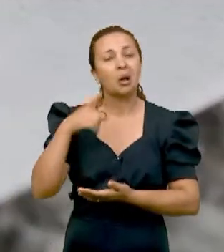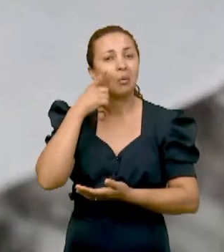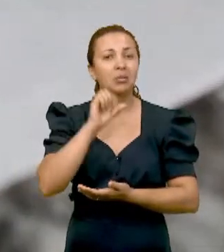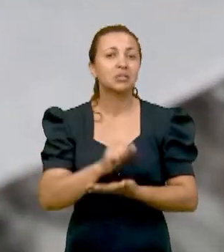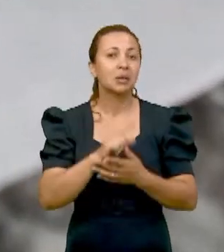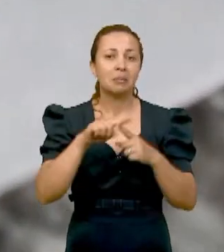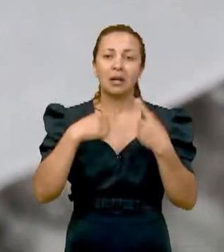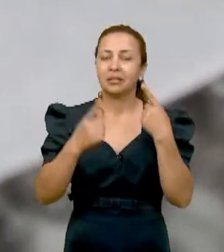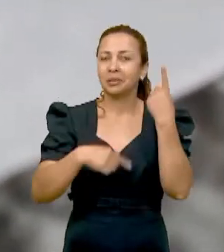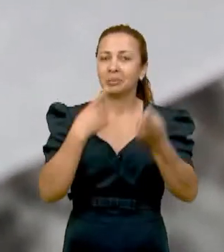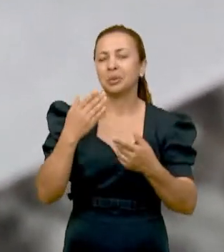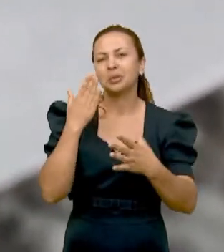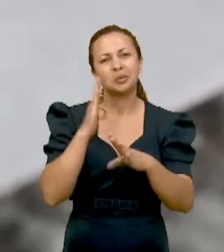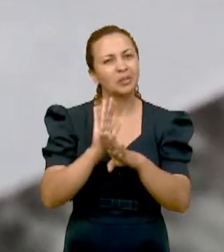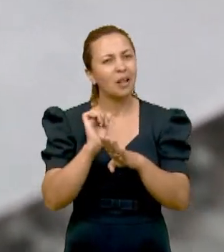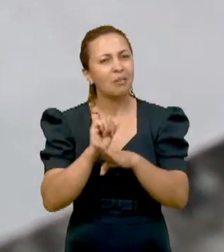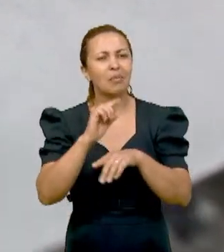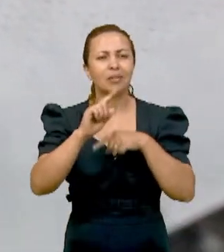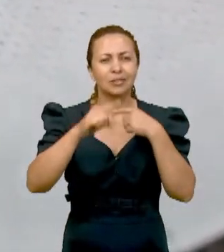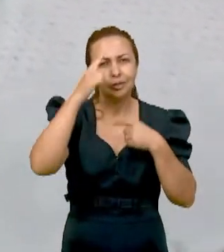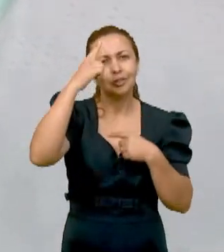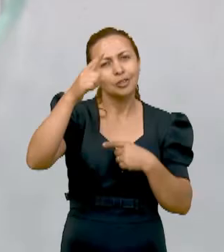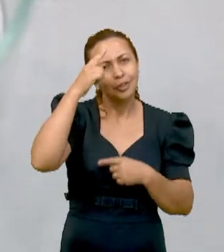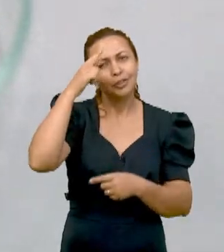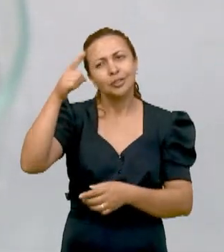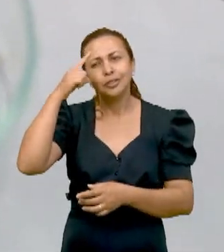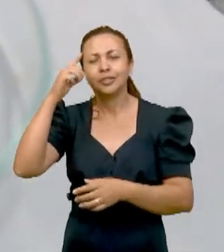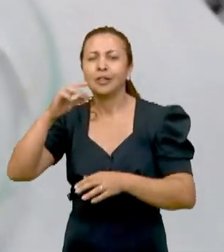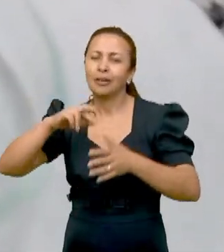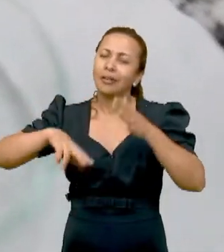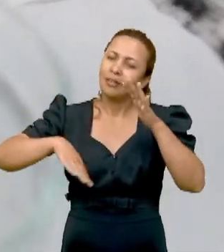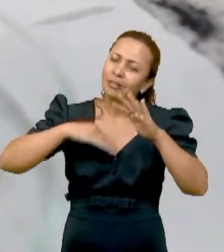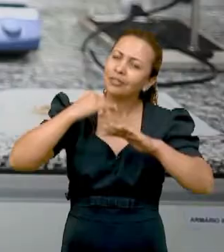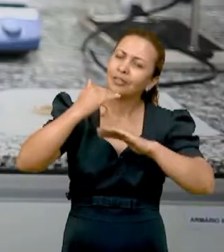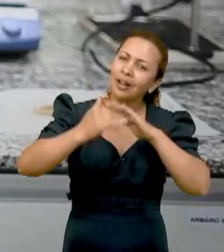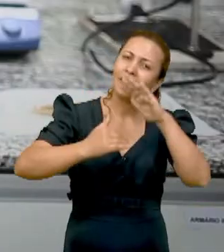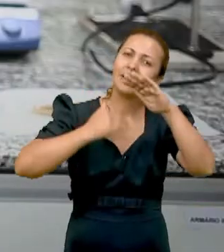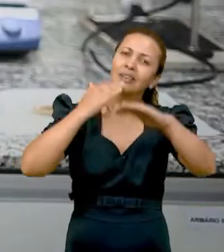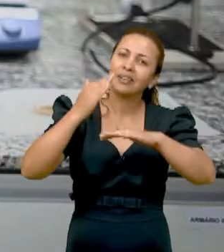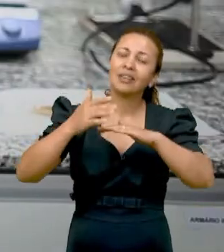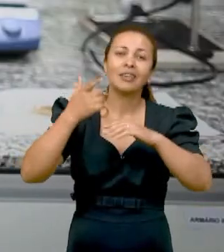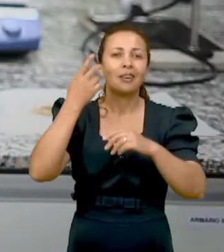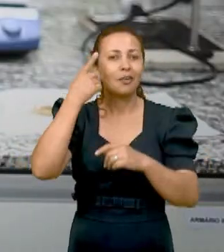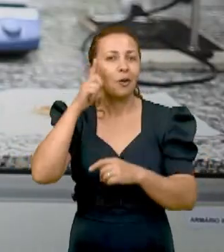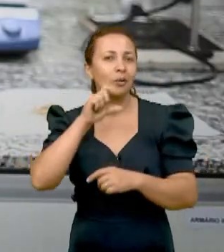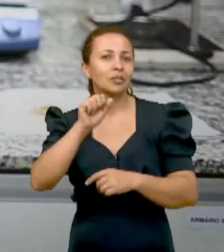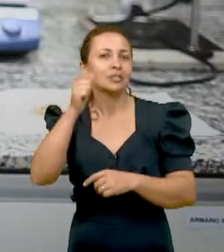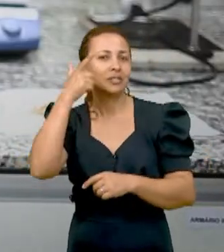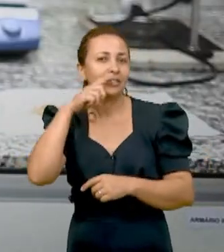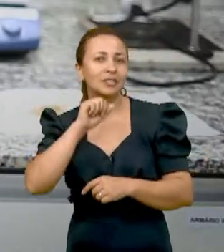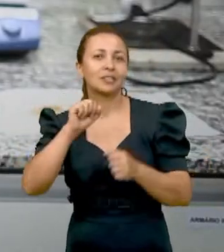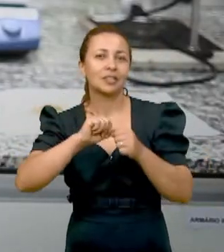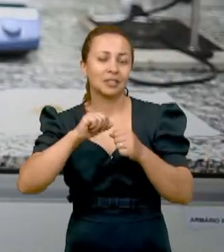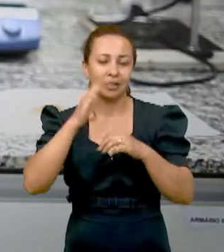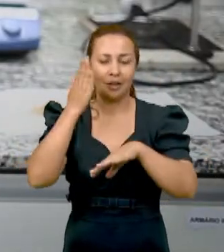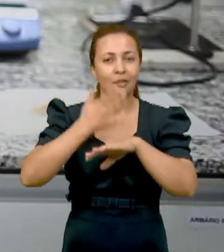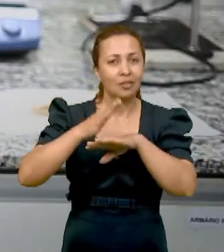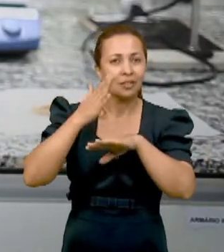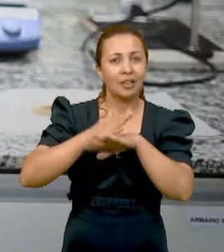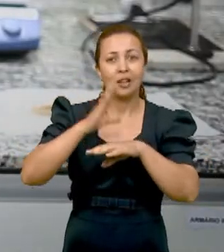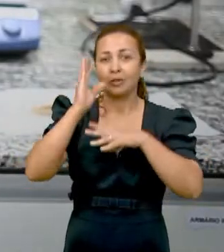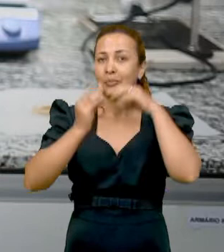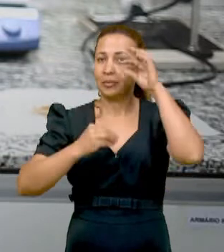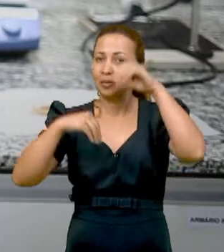né? Mas com o passar do tempo, um passo após o outro, eu fui conseguindo fazer o teste com o